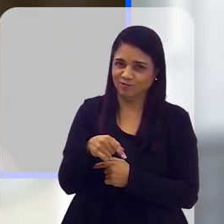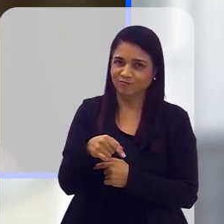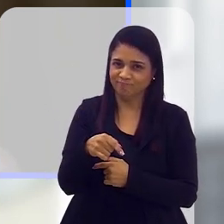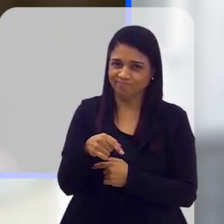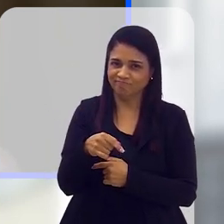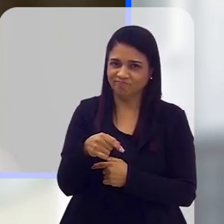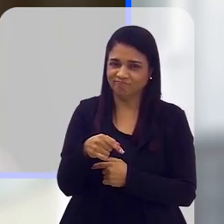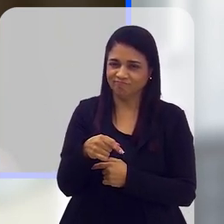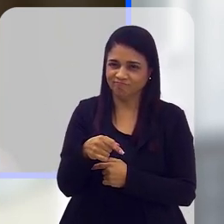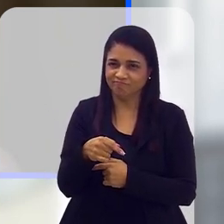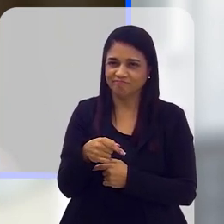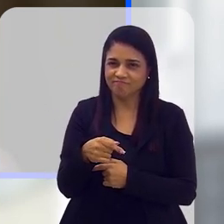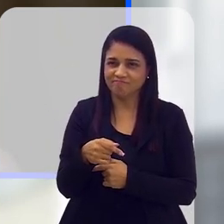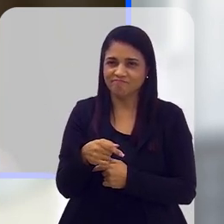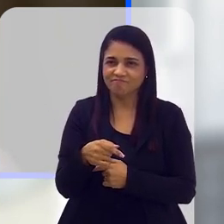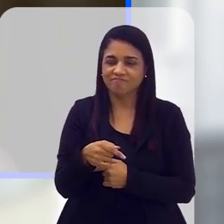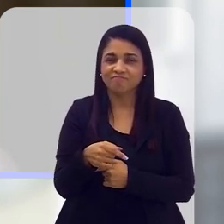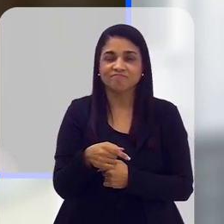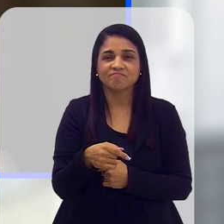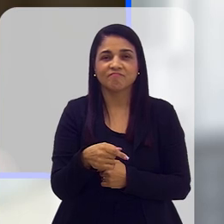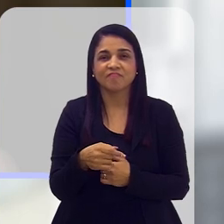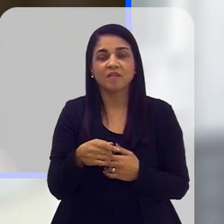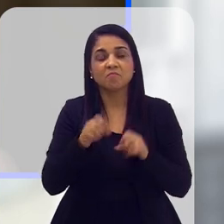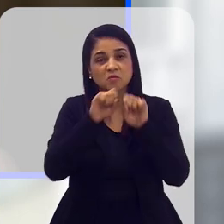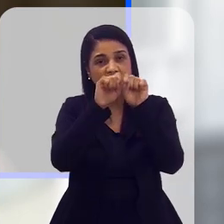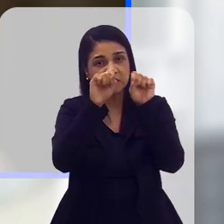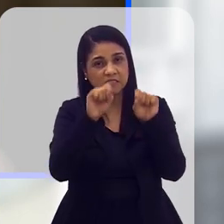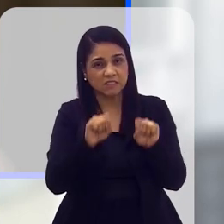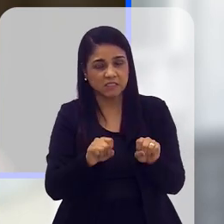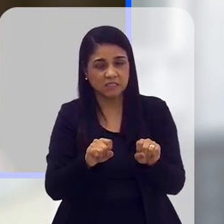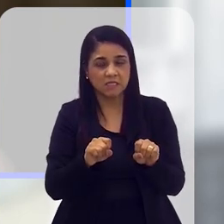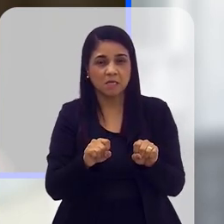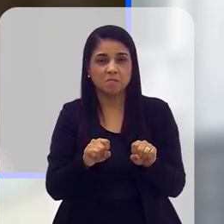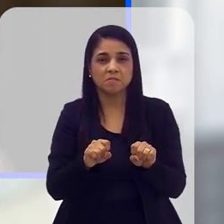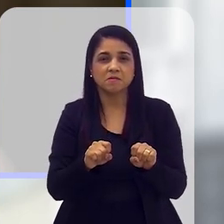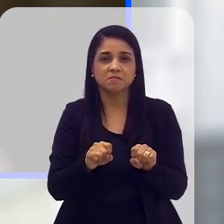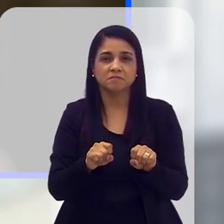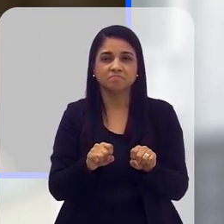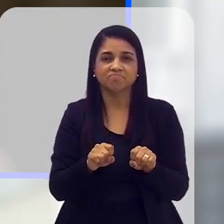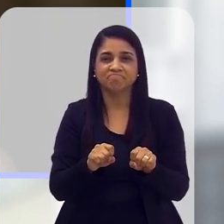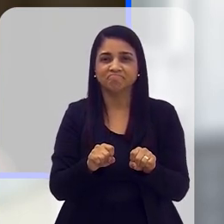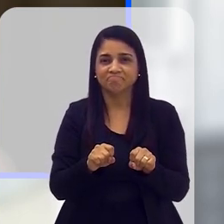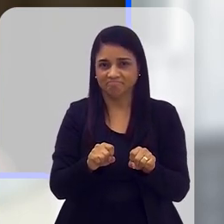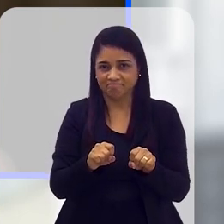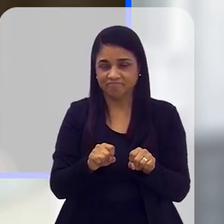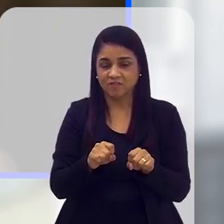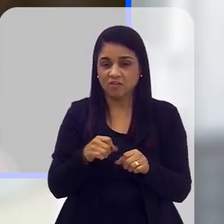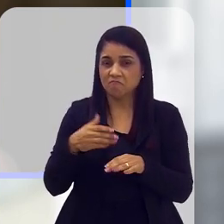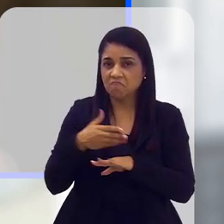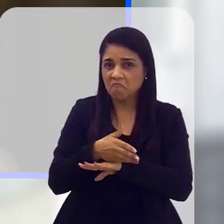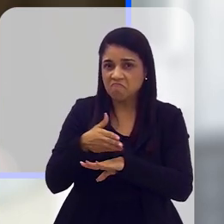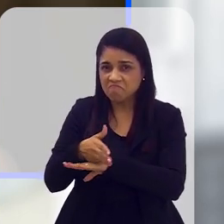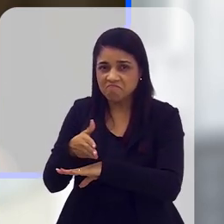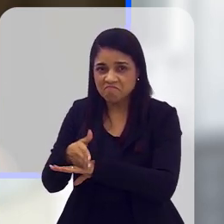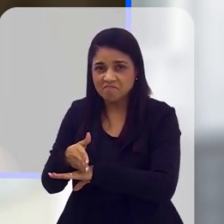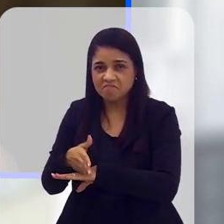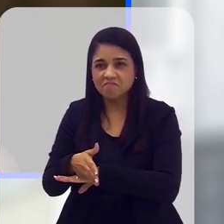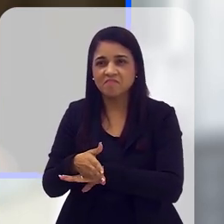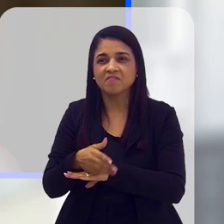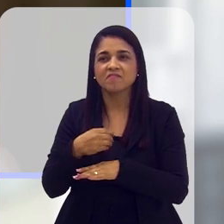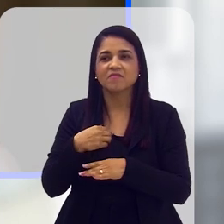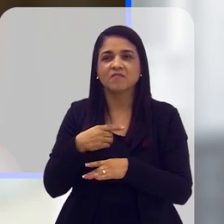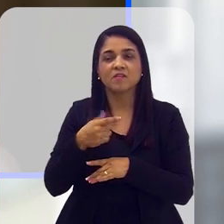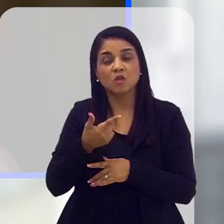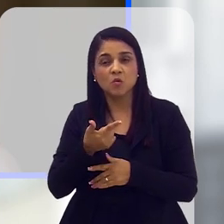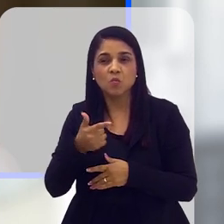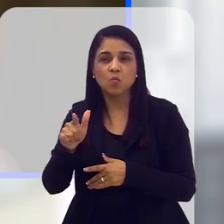importante do que as negociações, são completamente sequestrados por um sistema e que todo mundo vai lá